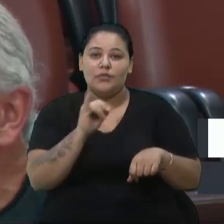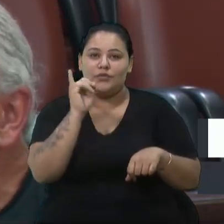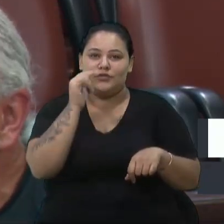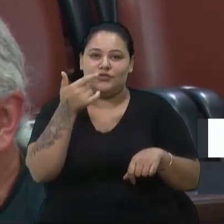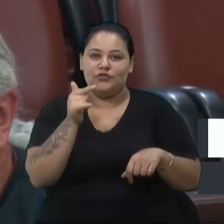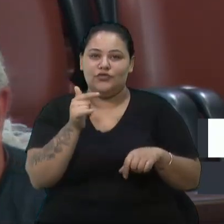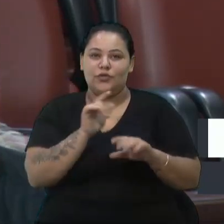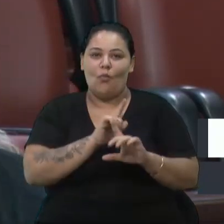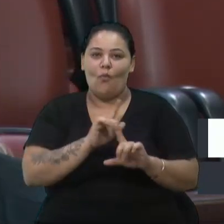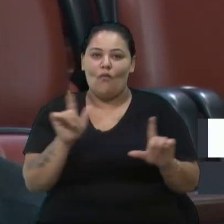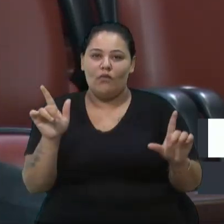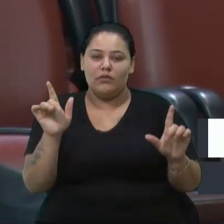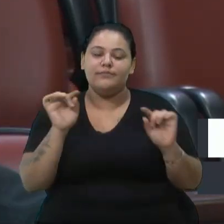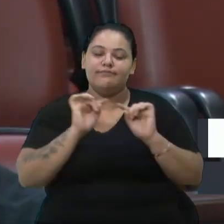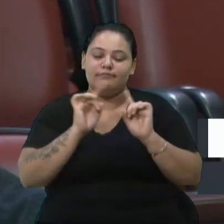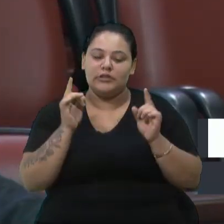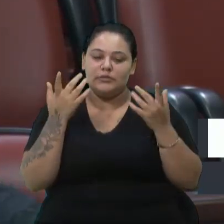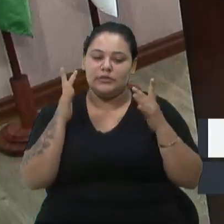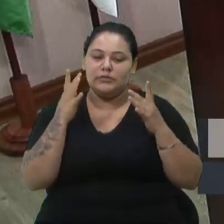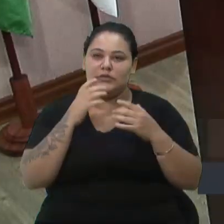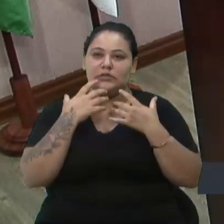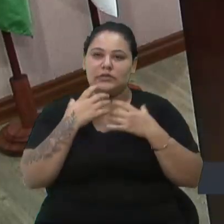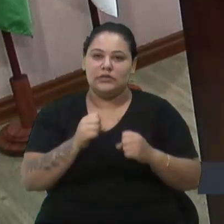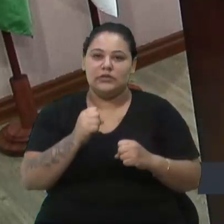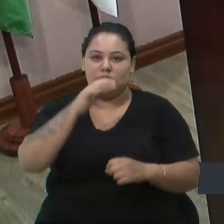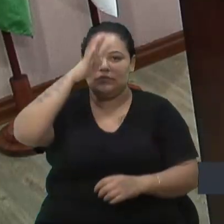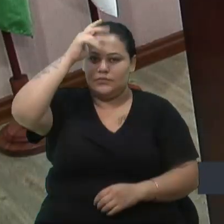Mas parabéns à Secretaria Municipal de Saúde. Obrigado por declarar voto.